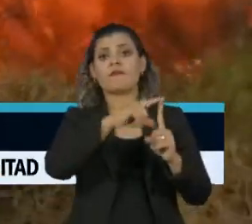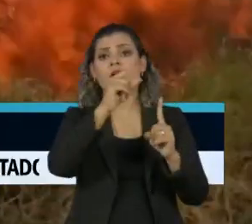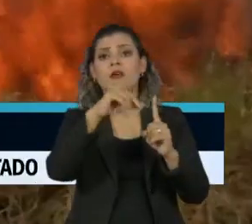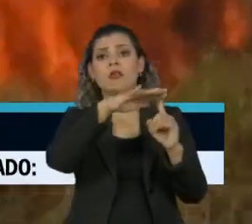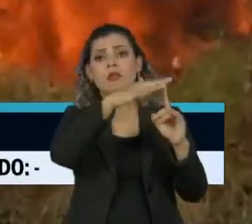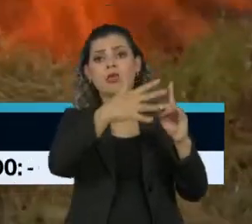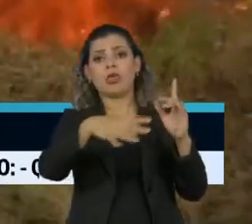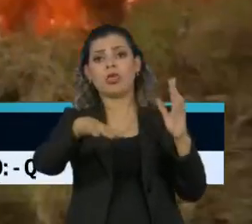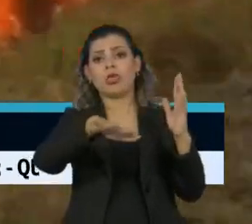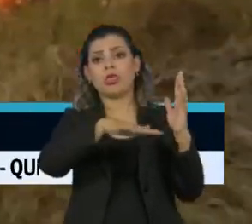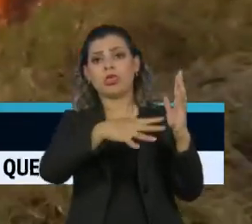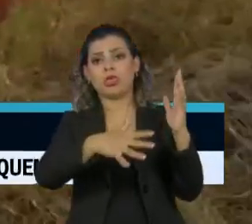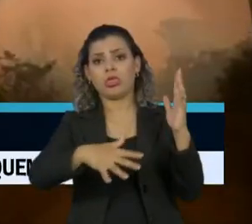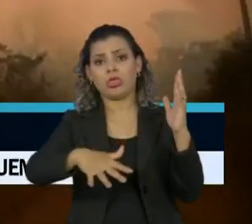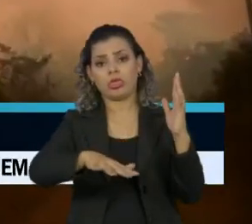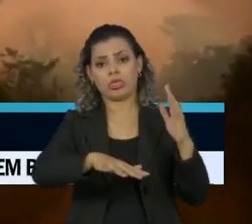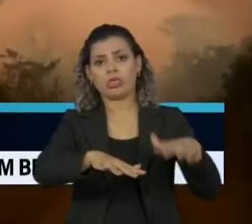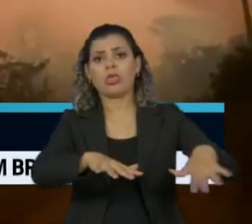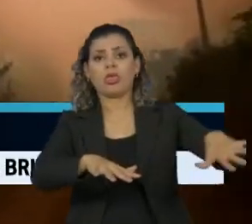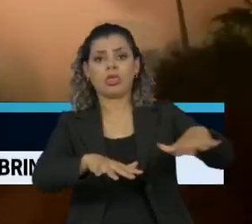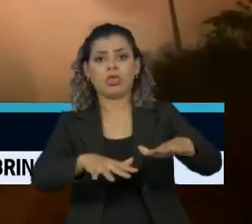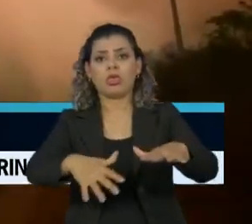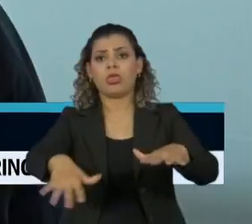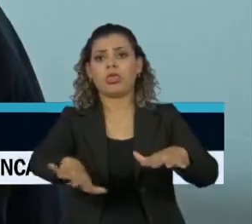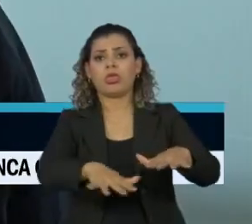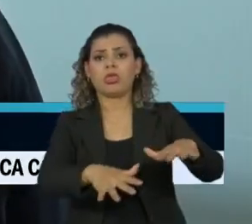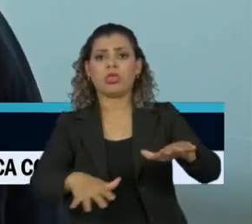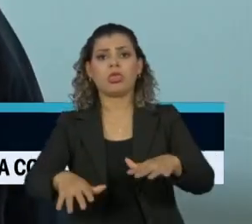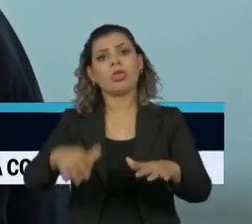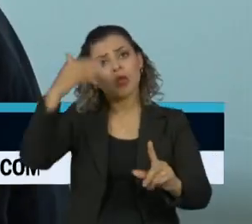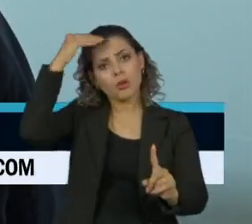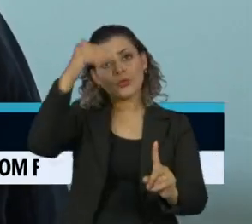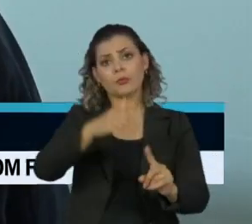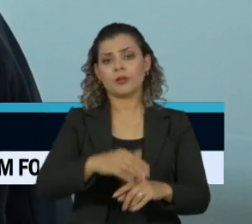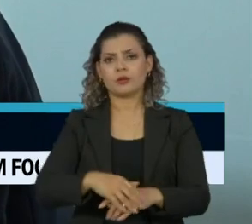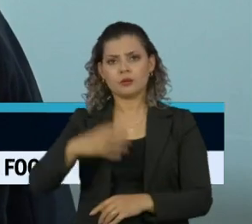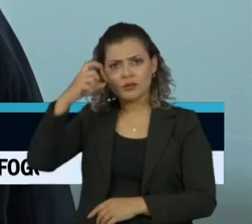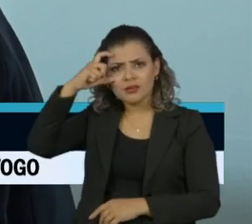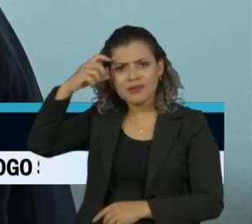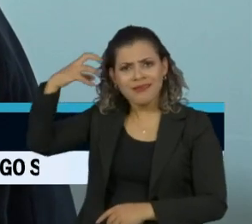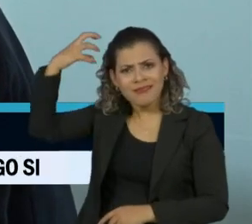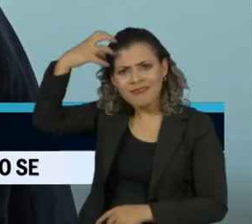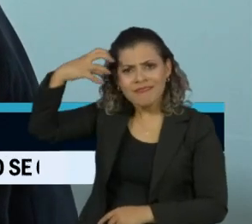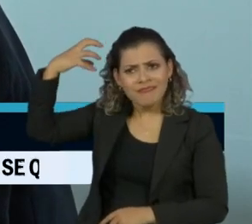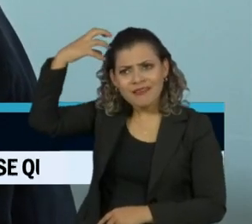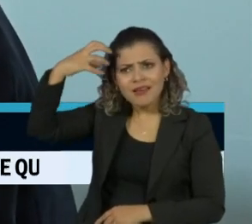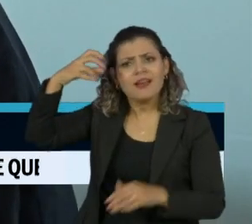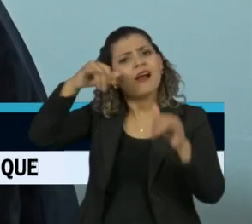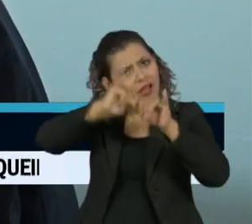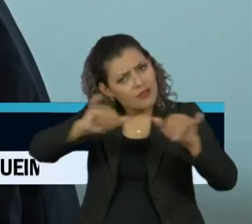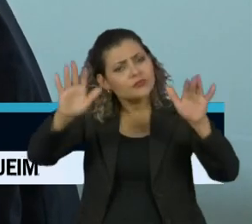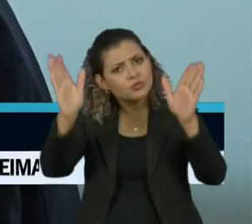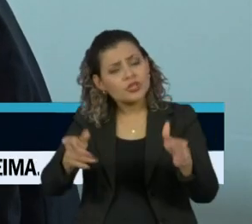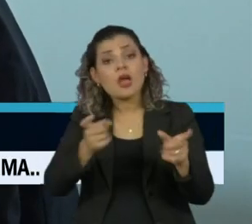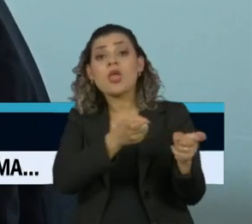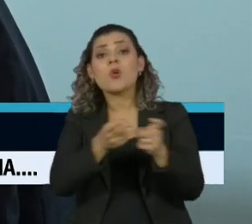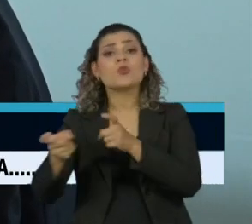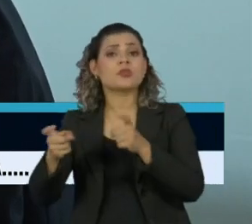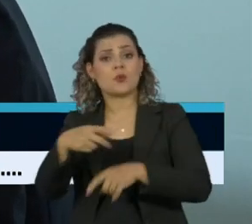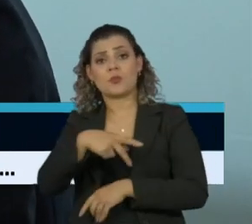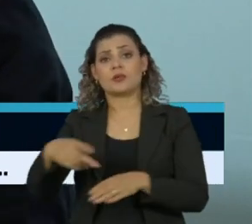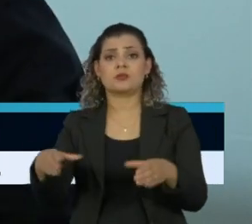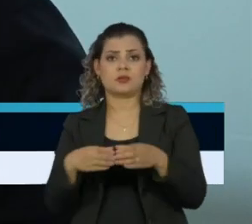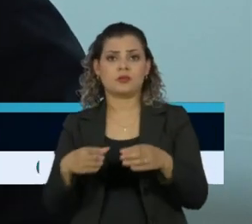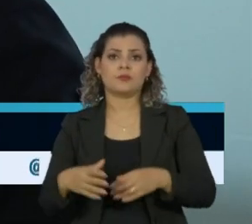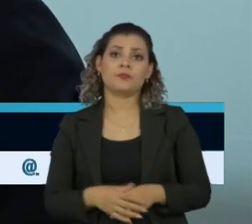pelos estudiosos, que culpam a ação do homem. Ricardo Salles já tinha defendido durante uma reunião presidencial.